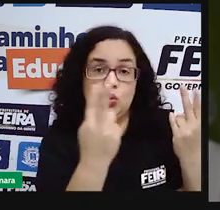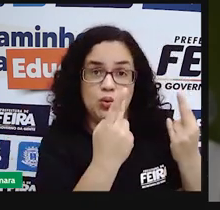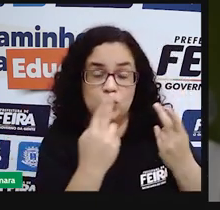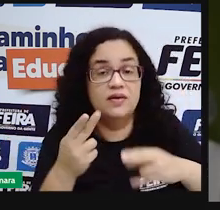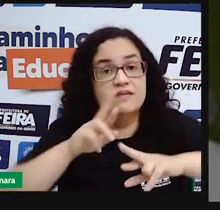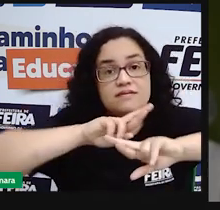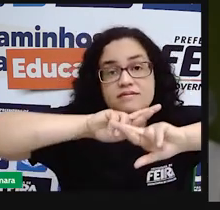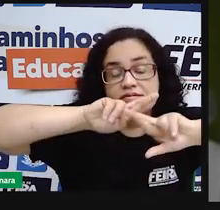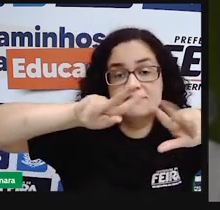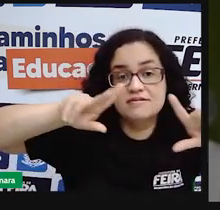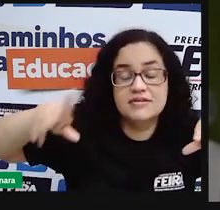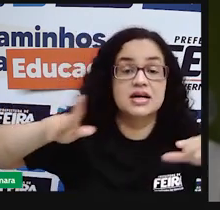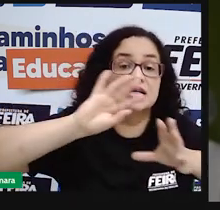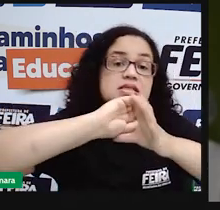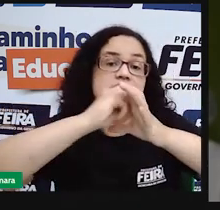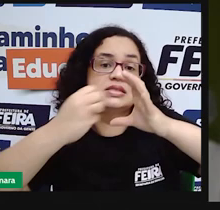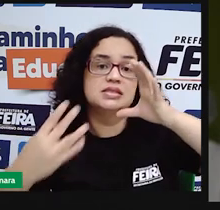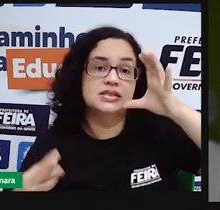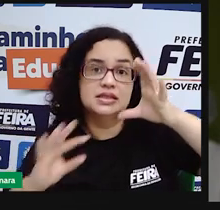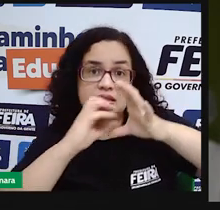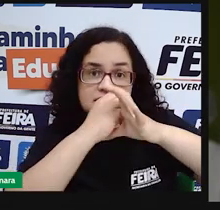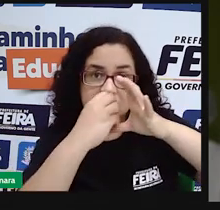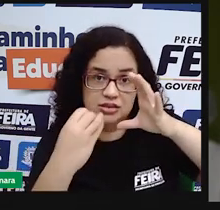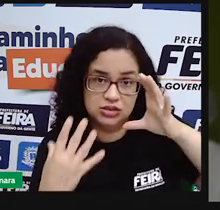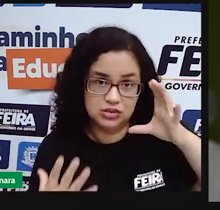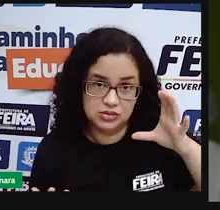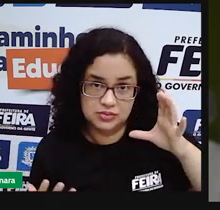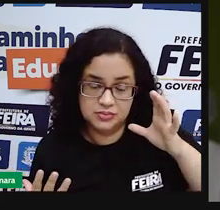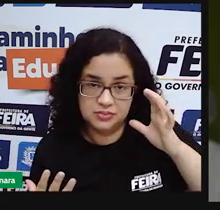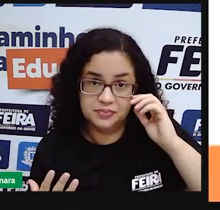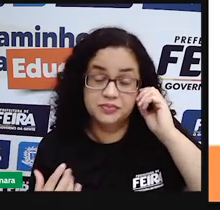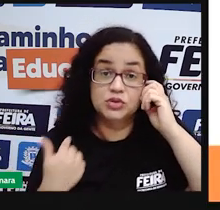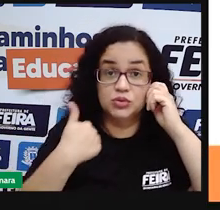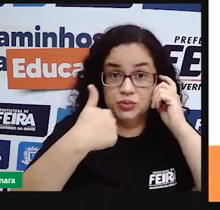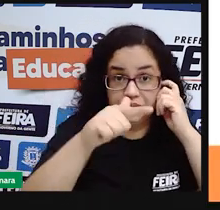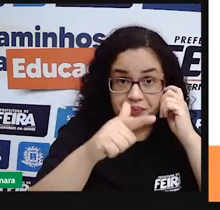características que os diferem, né? Uns dos outros.